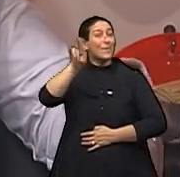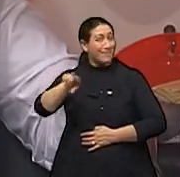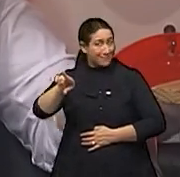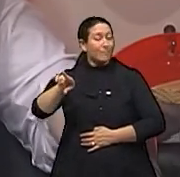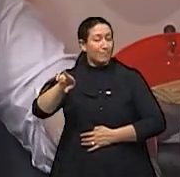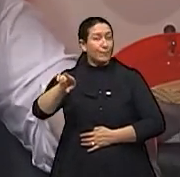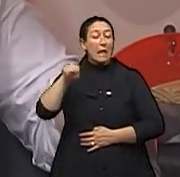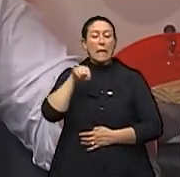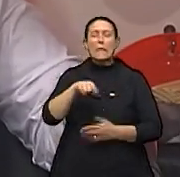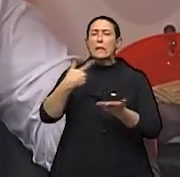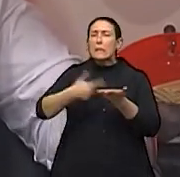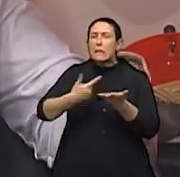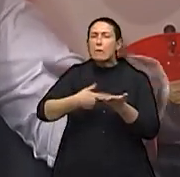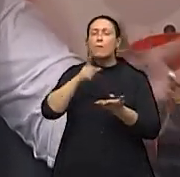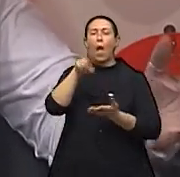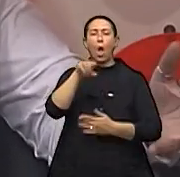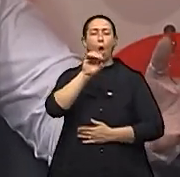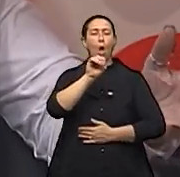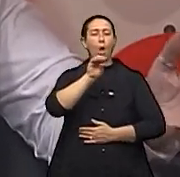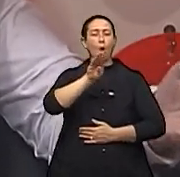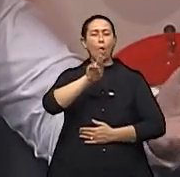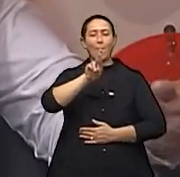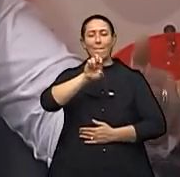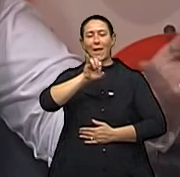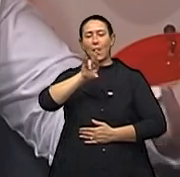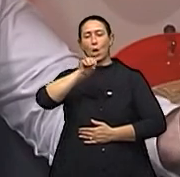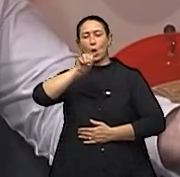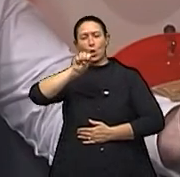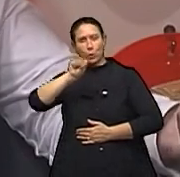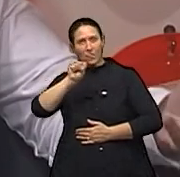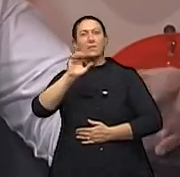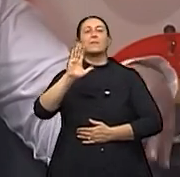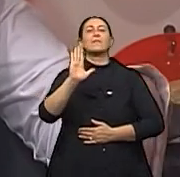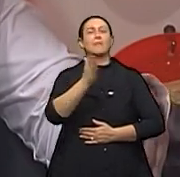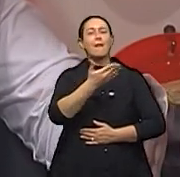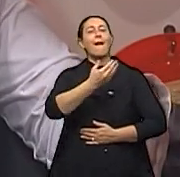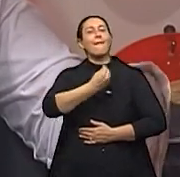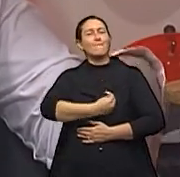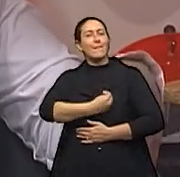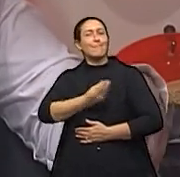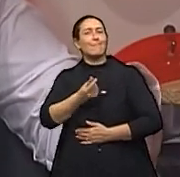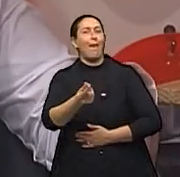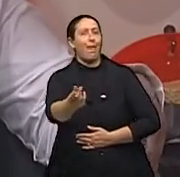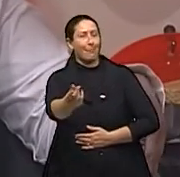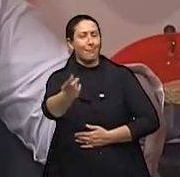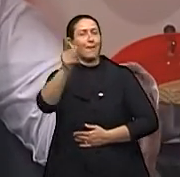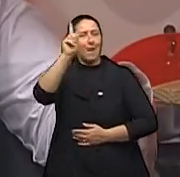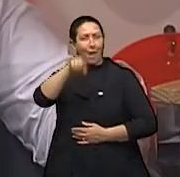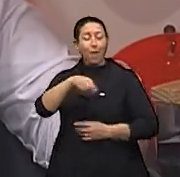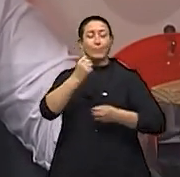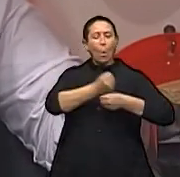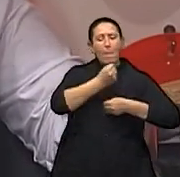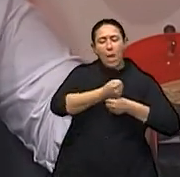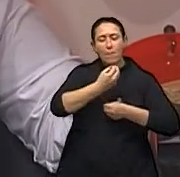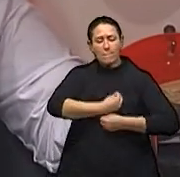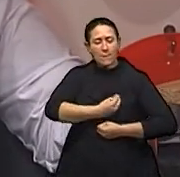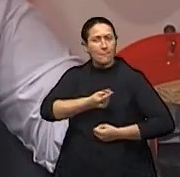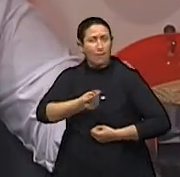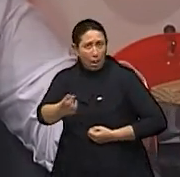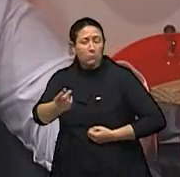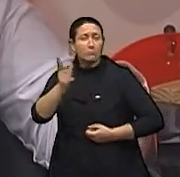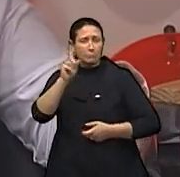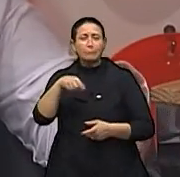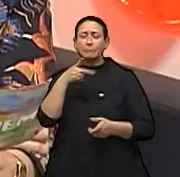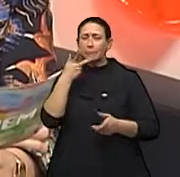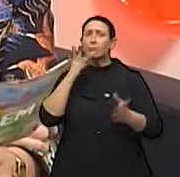chegaria ao nosso plano em pouco tempo, e realmente foi o que aconteceu, essa terapia que é a mesma praticada no período